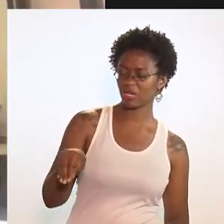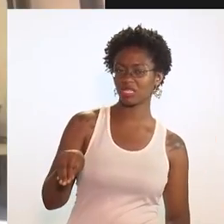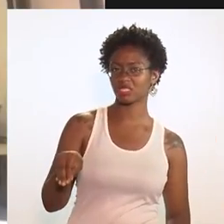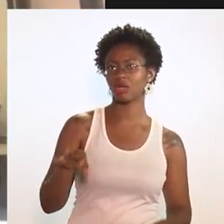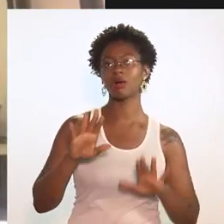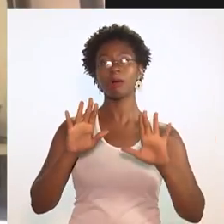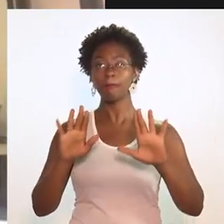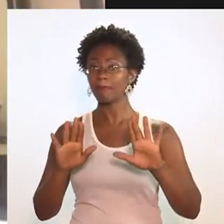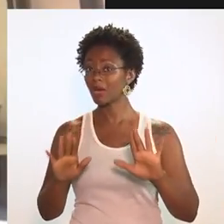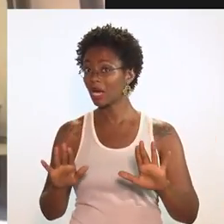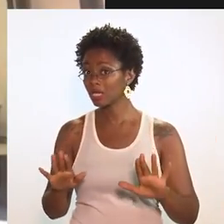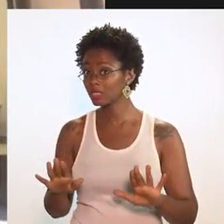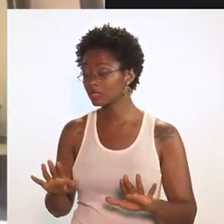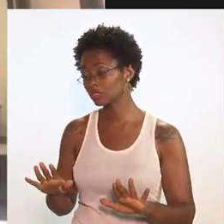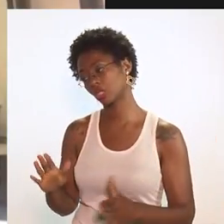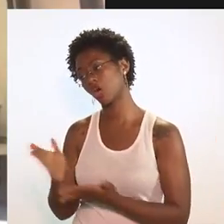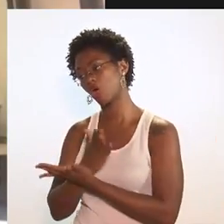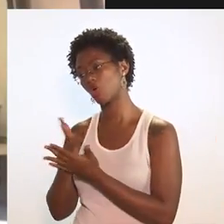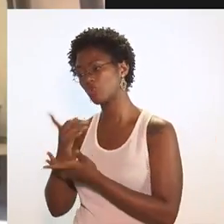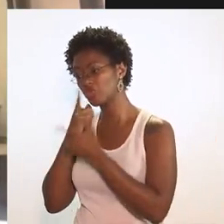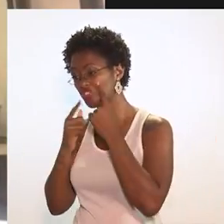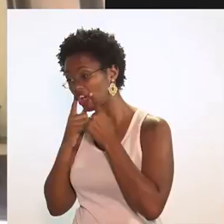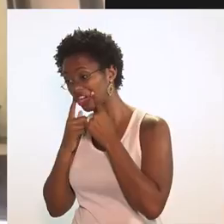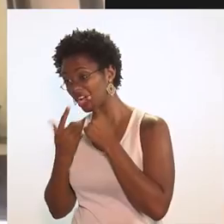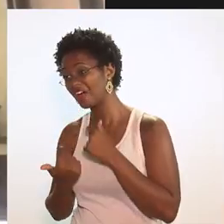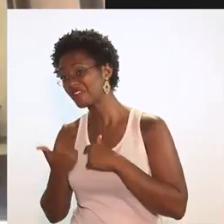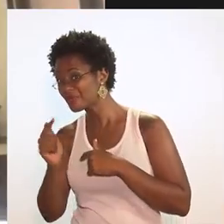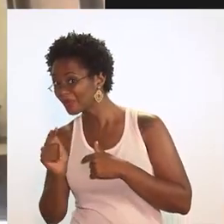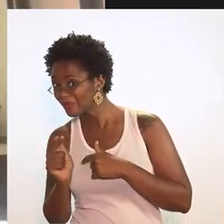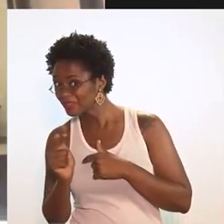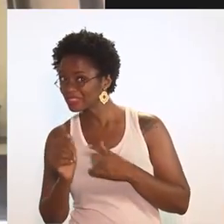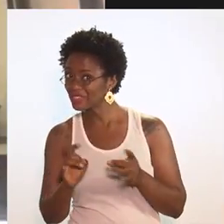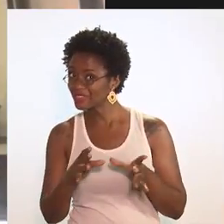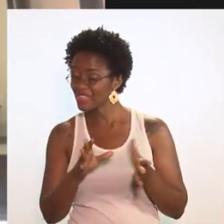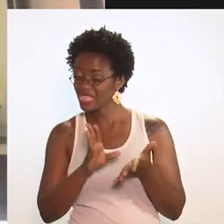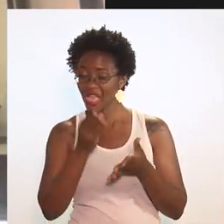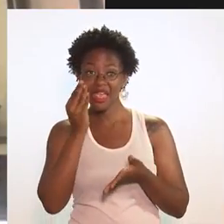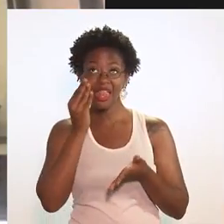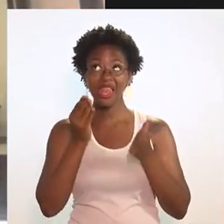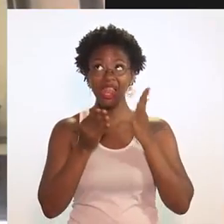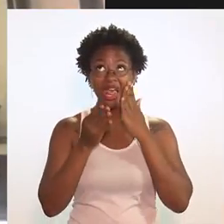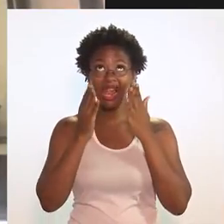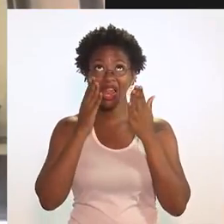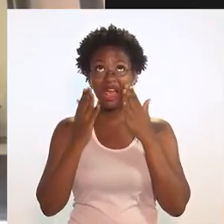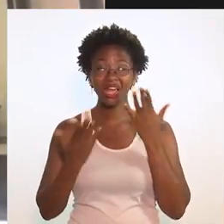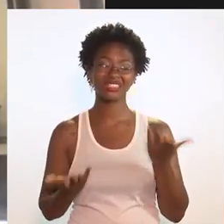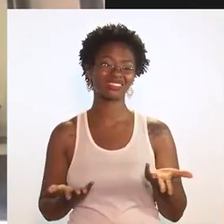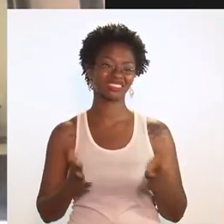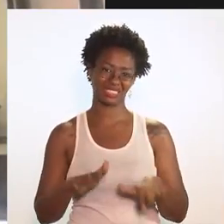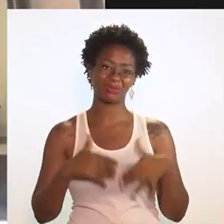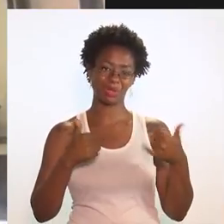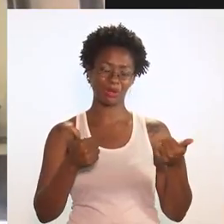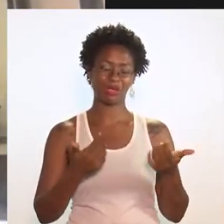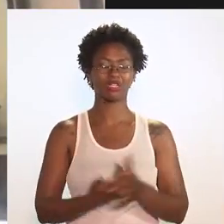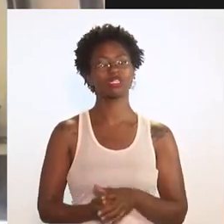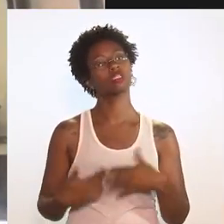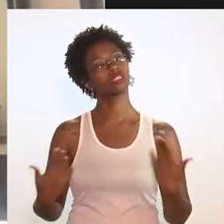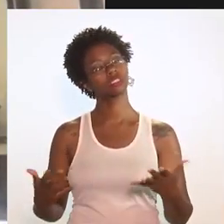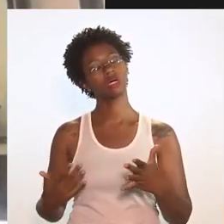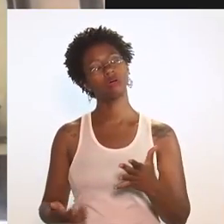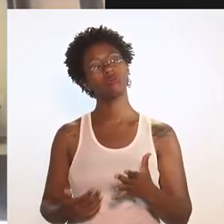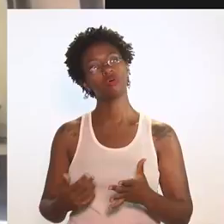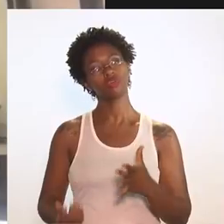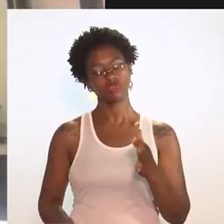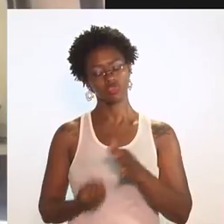enquanto uns choram, outros vendem lenço. Paralelo à questão, tanto da questão da assistência social, da saúde, vem a